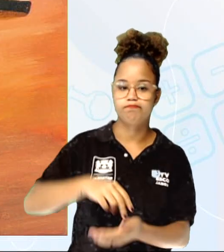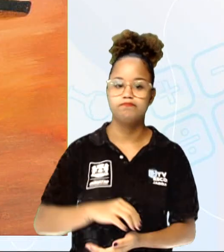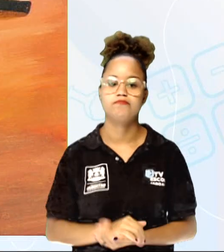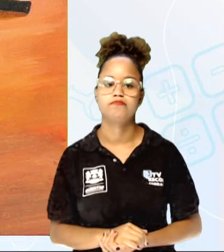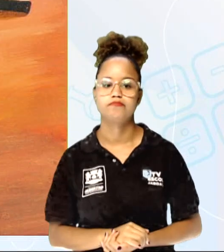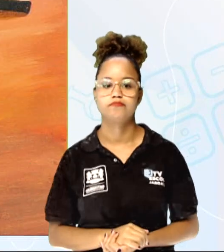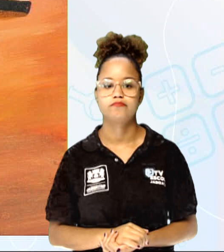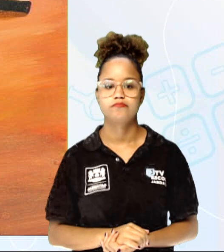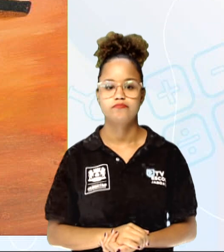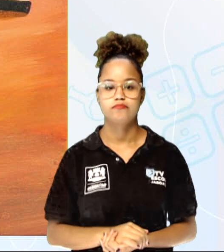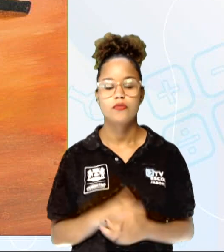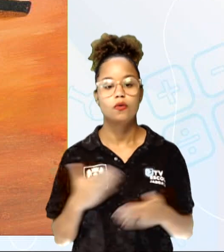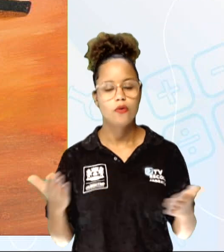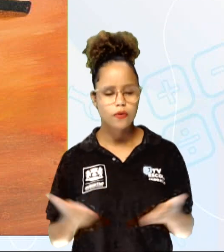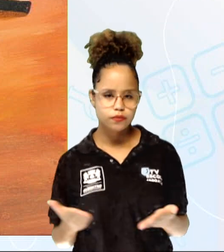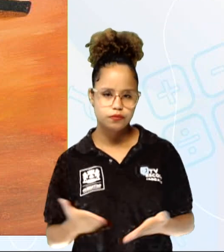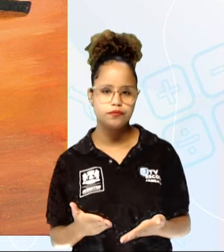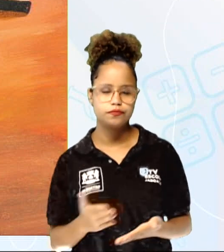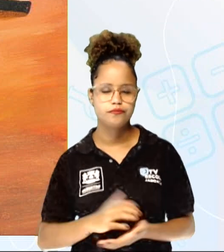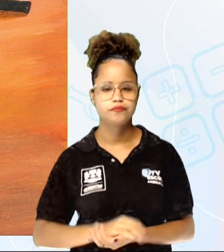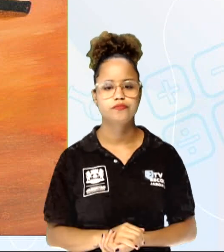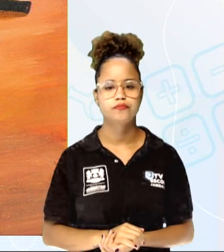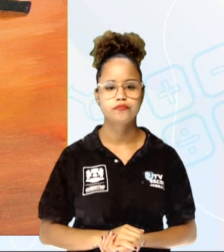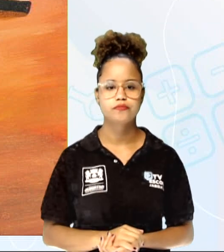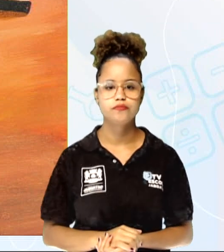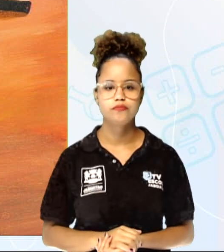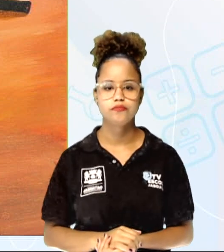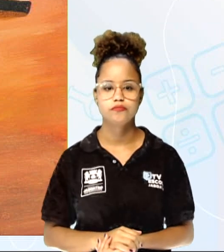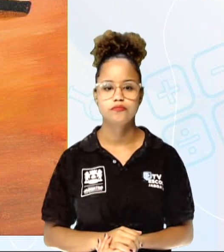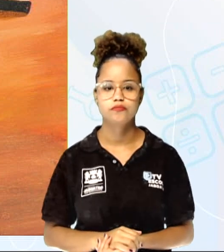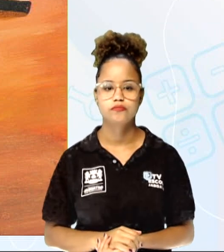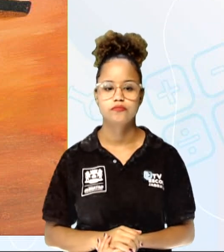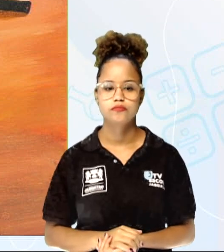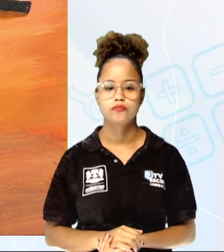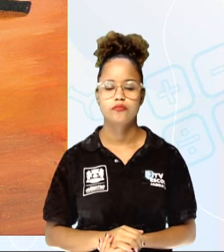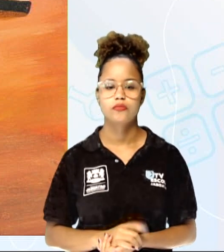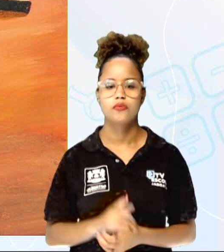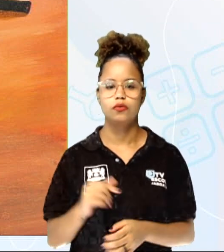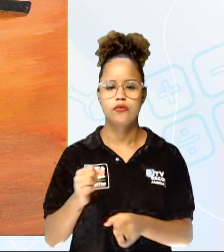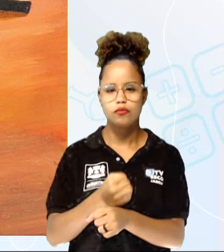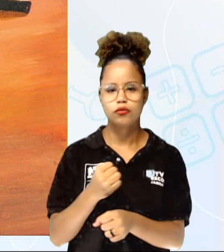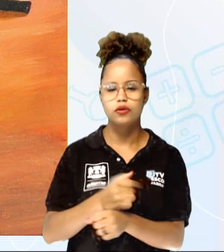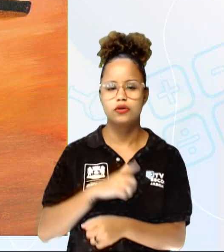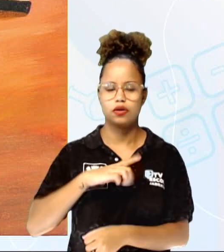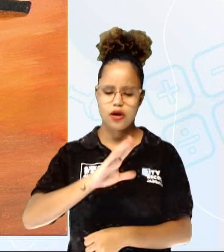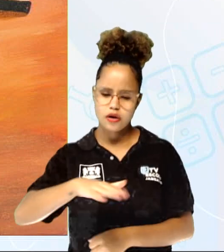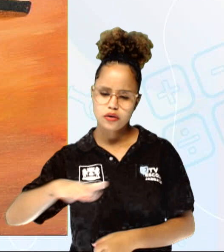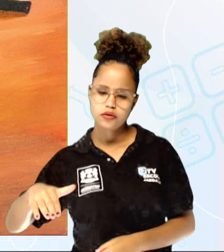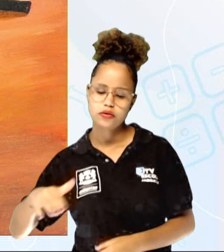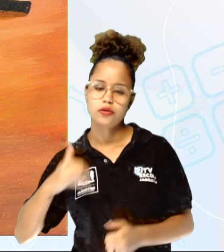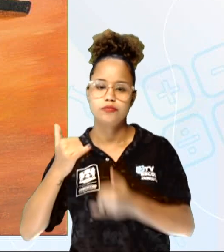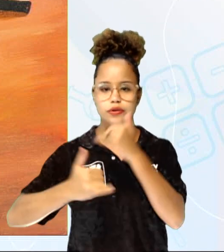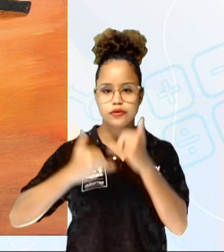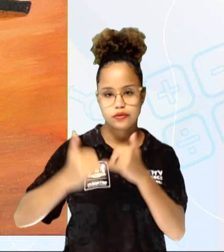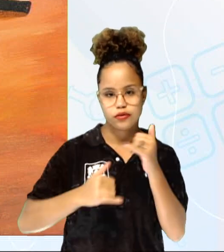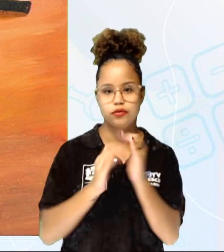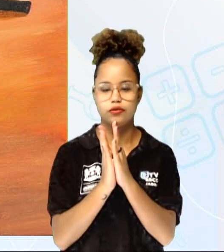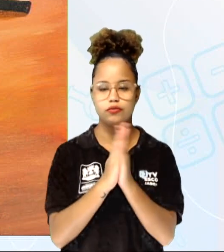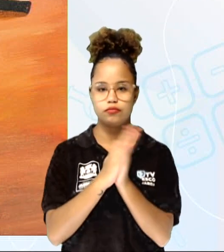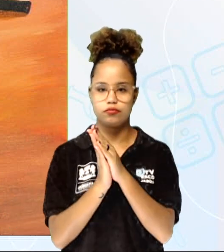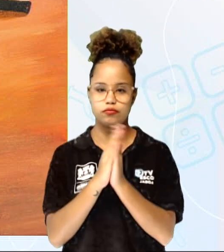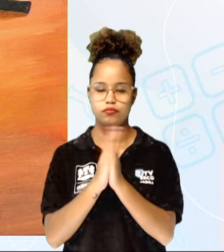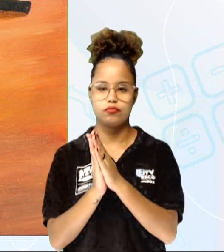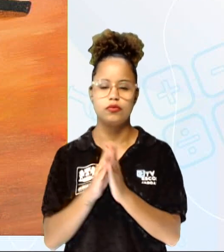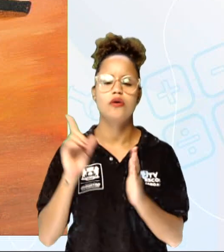Já nessa obra aqui, é uma obra que retrata uma criança brincando de boneca. também foi